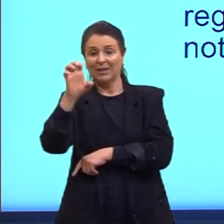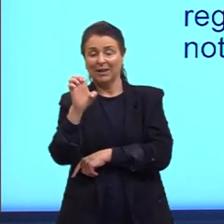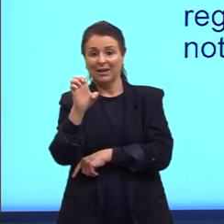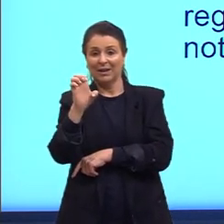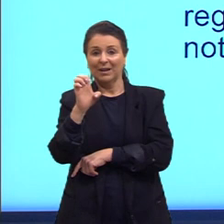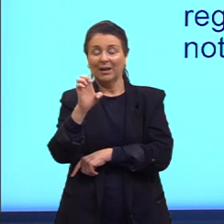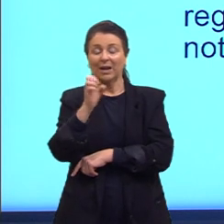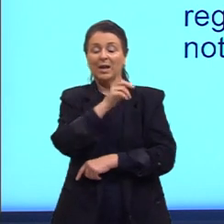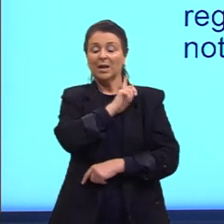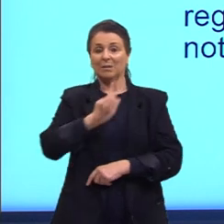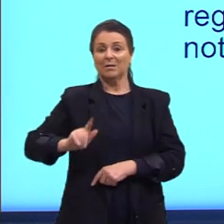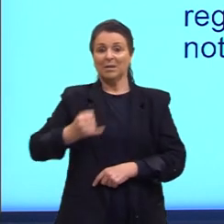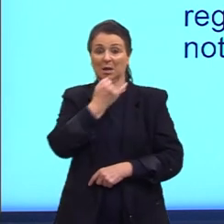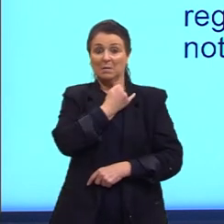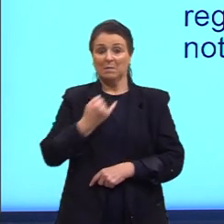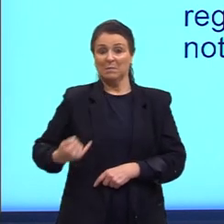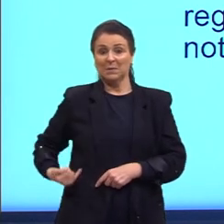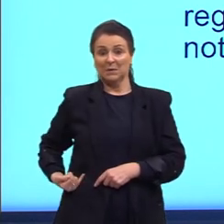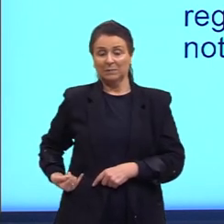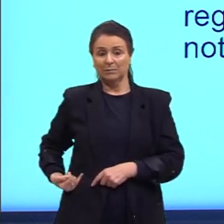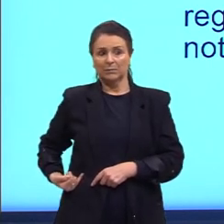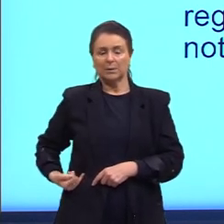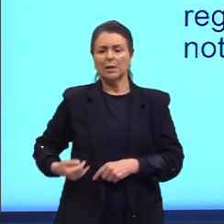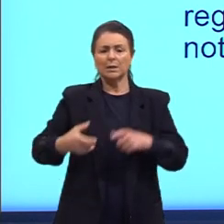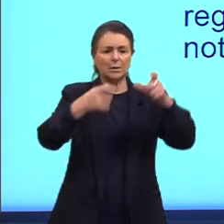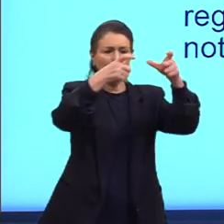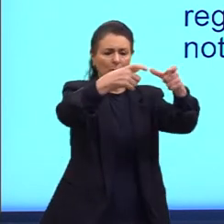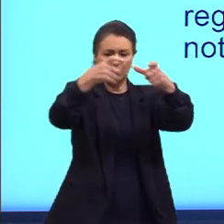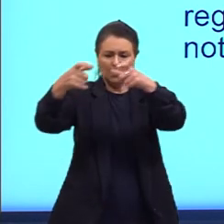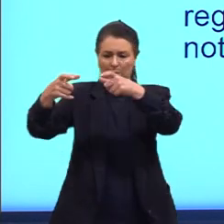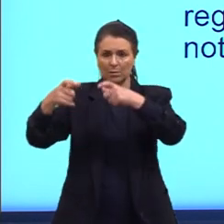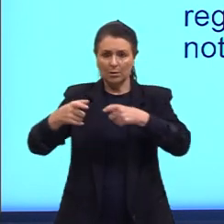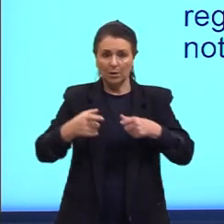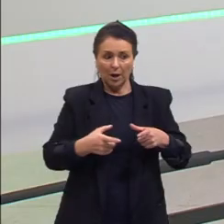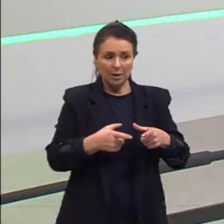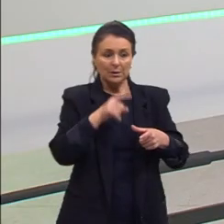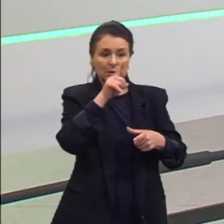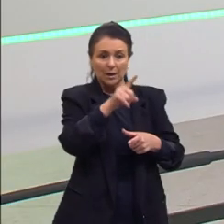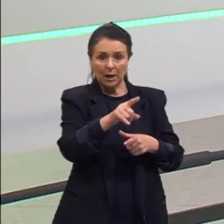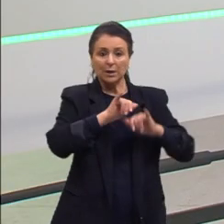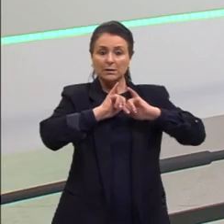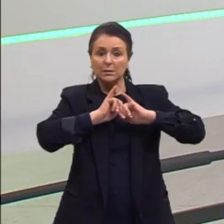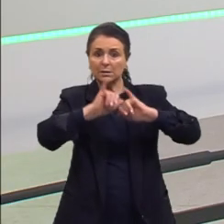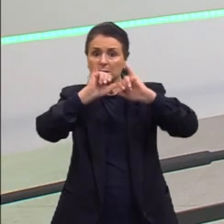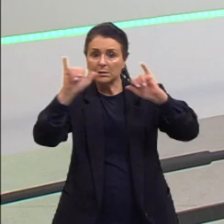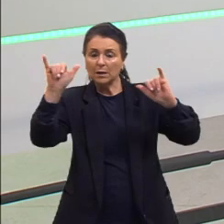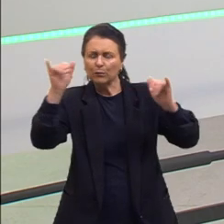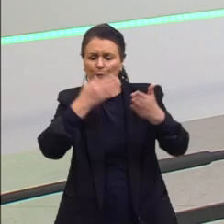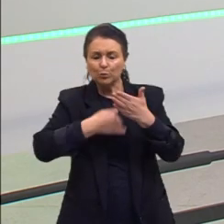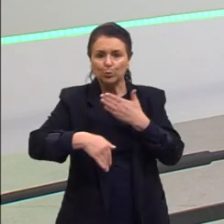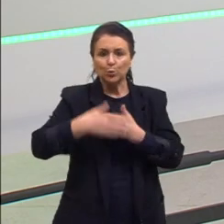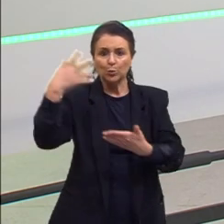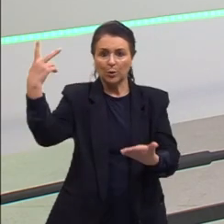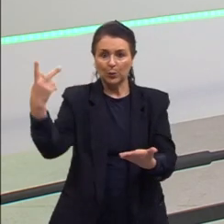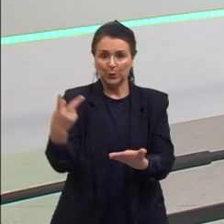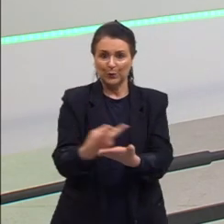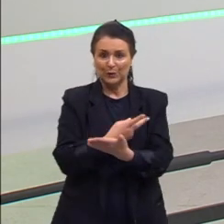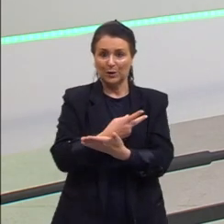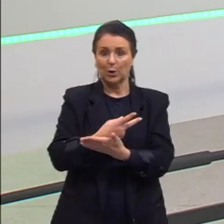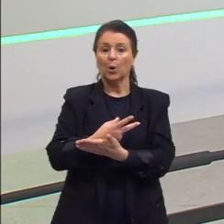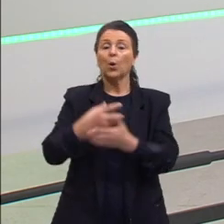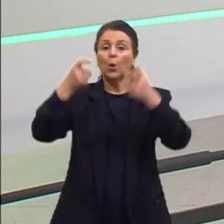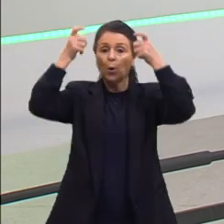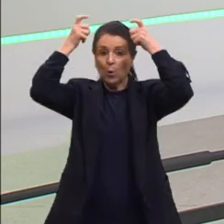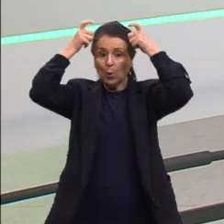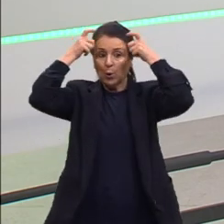todas as regiões e províncias para acompanhar e escrever as notícias. Então, eles eram enviados aí pelo reino, sabiam das